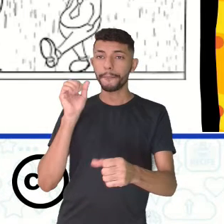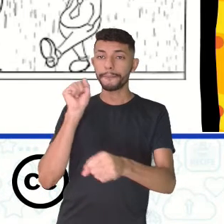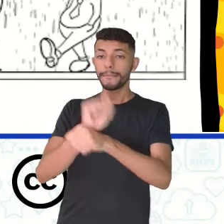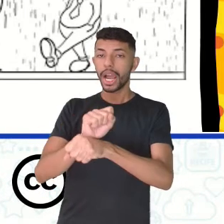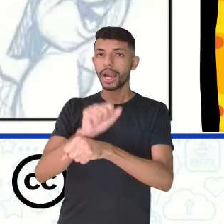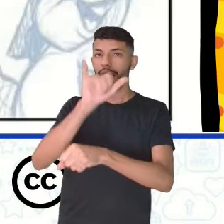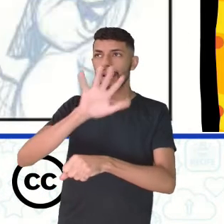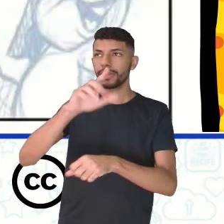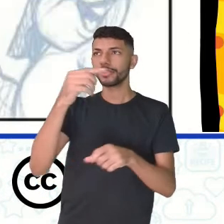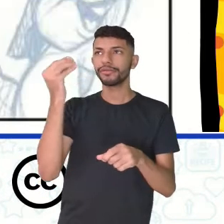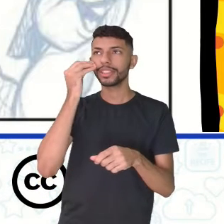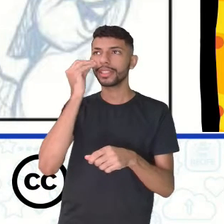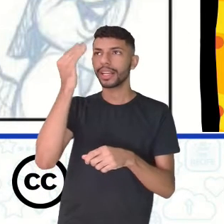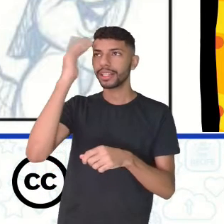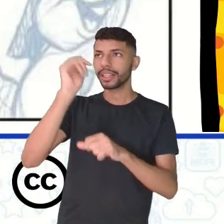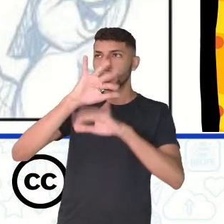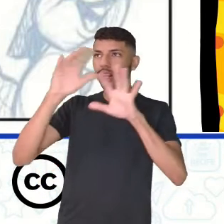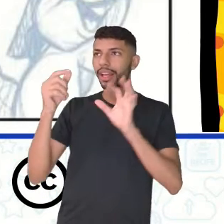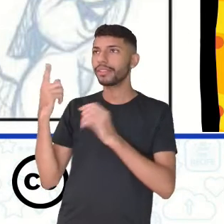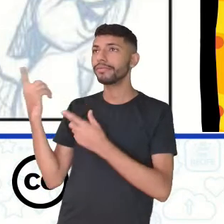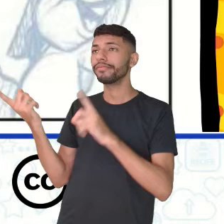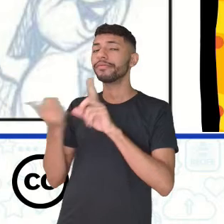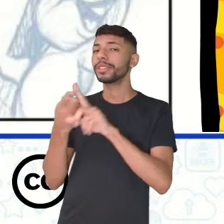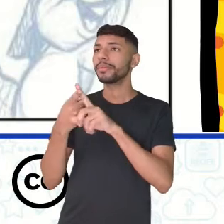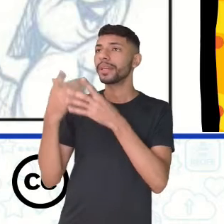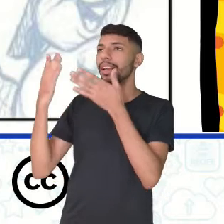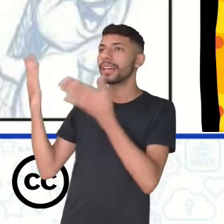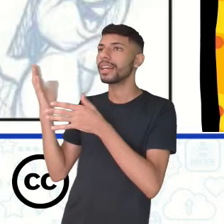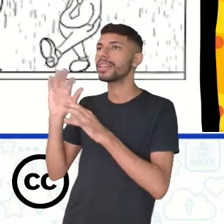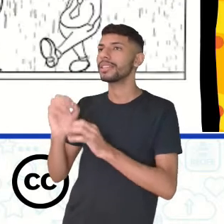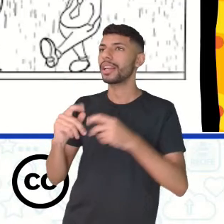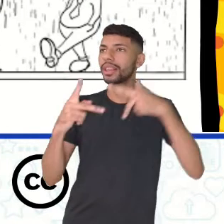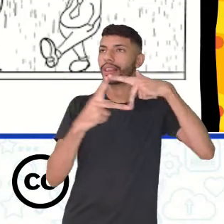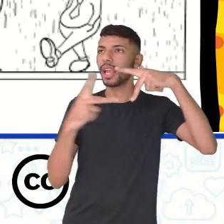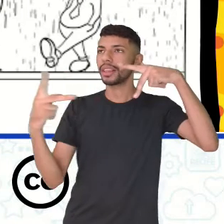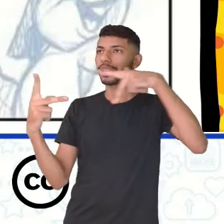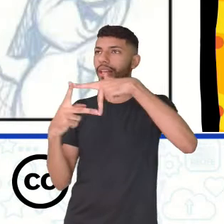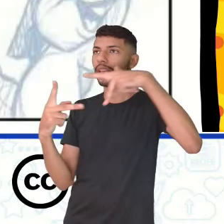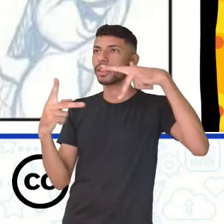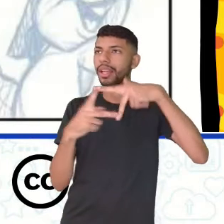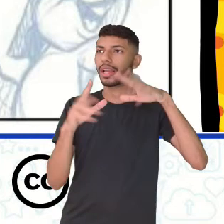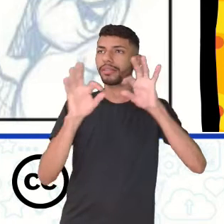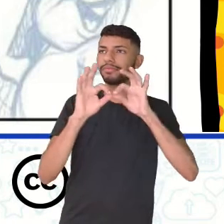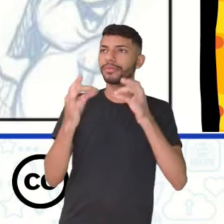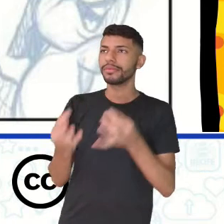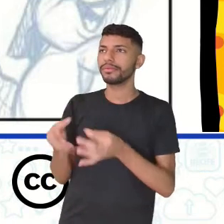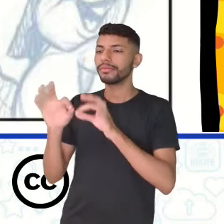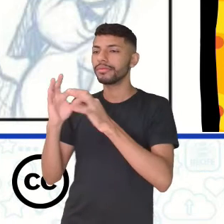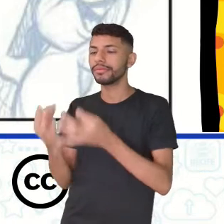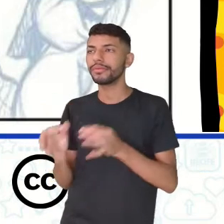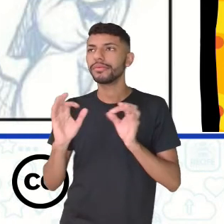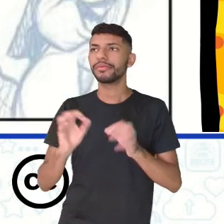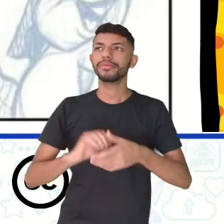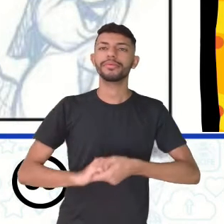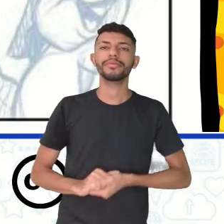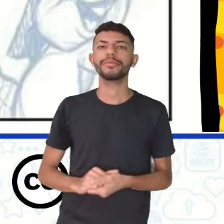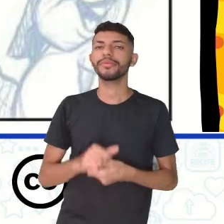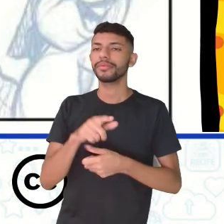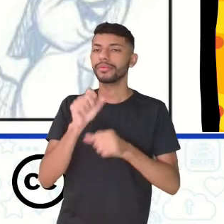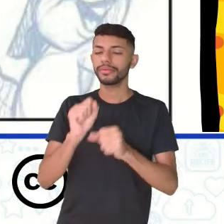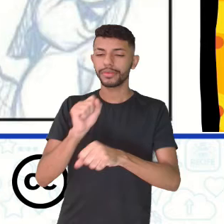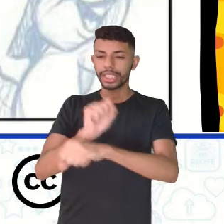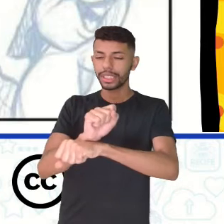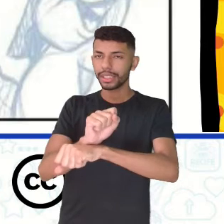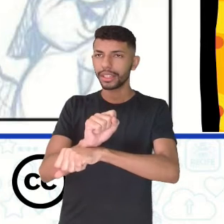tirinha. Essa outra também. Perceba que são uma tirinha mais simples de dois quadros. Você pode